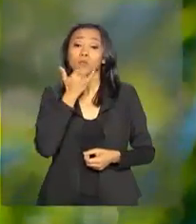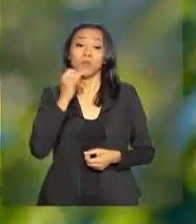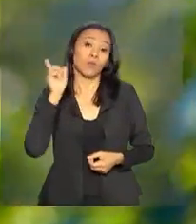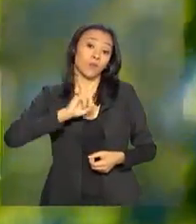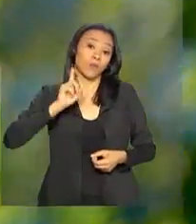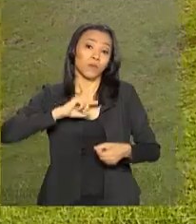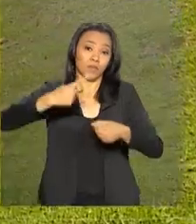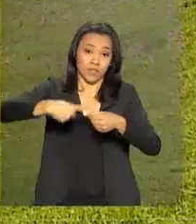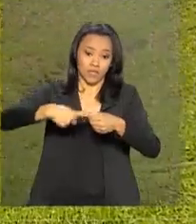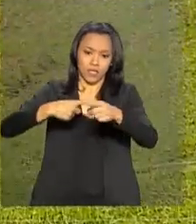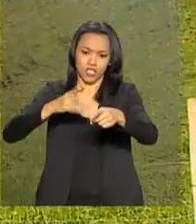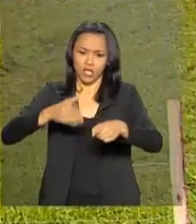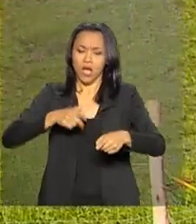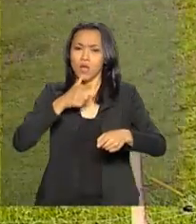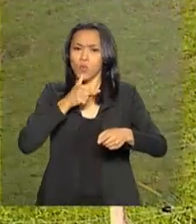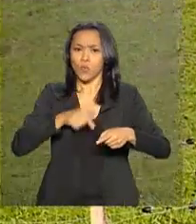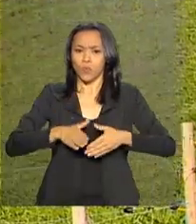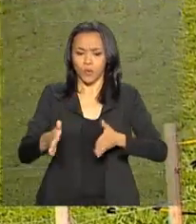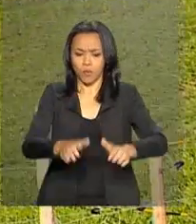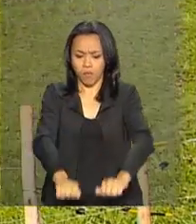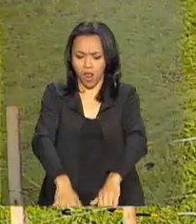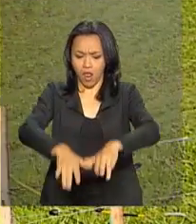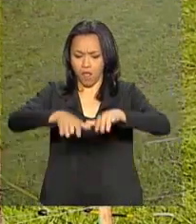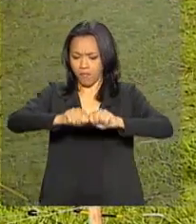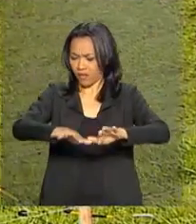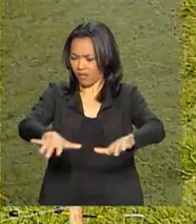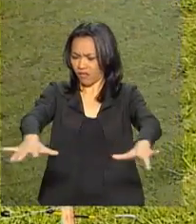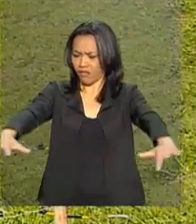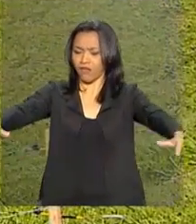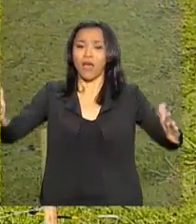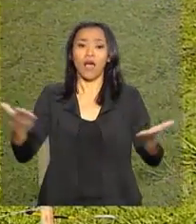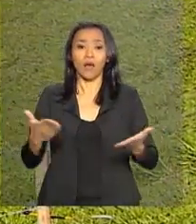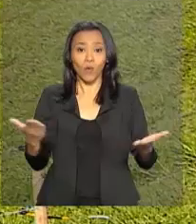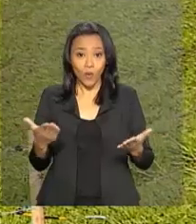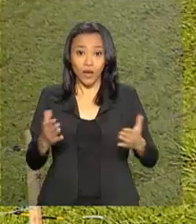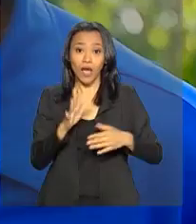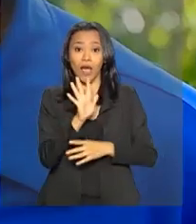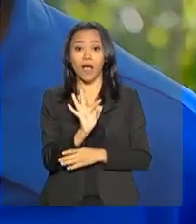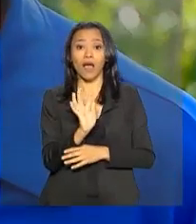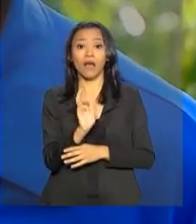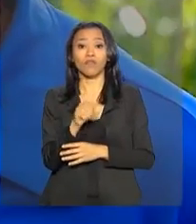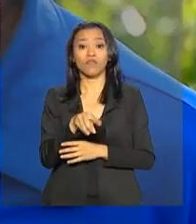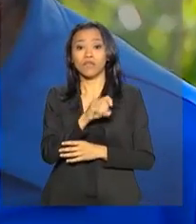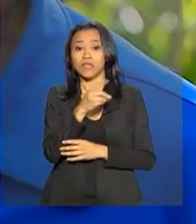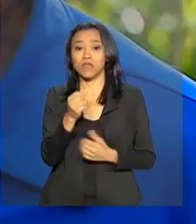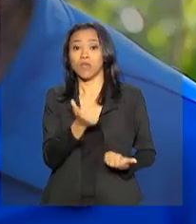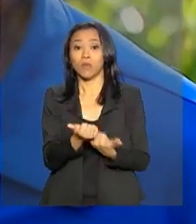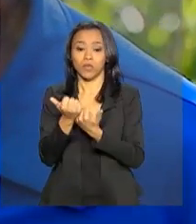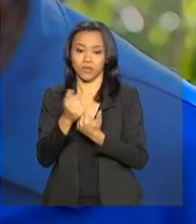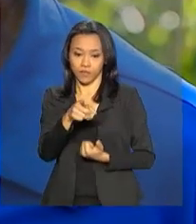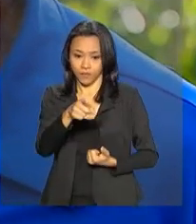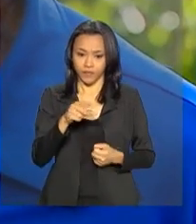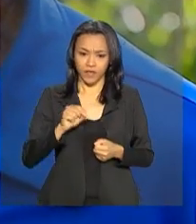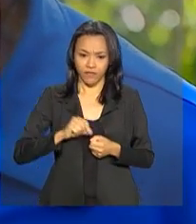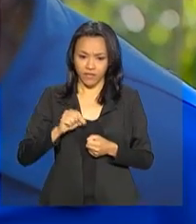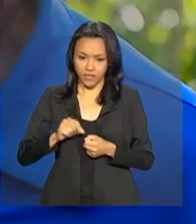foi inundada. Agora, a Fundação Renova está refazendo o que foi perdido. Está fazendo piquete.